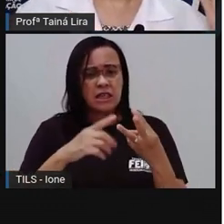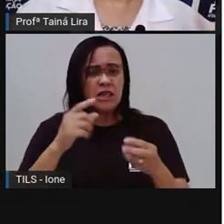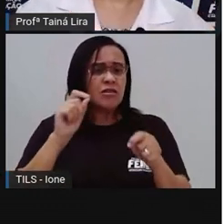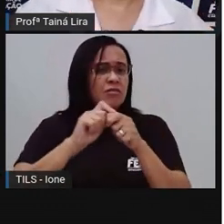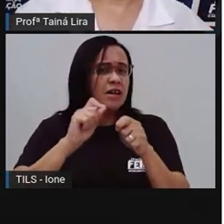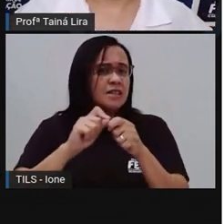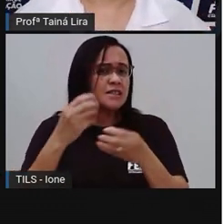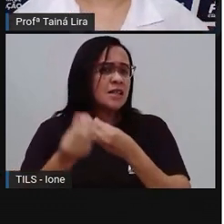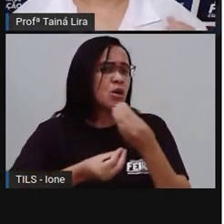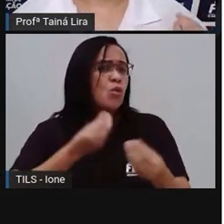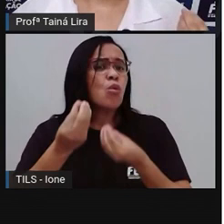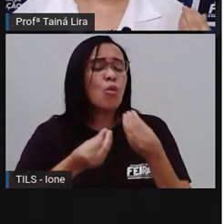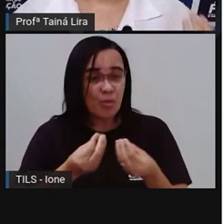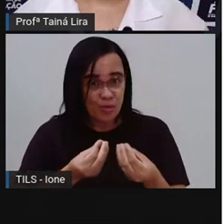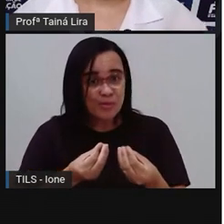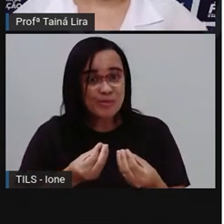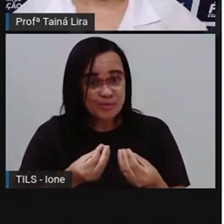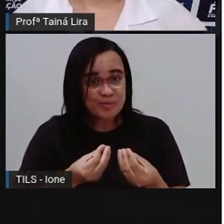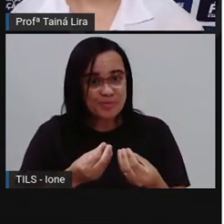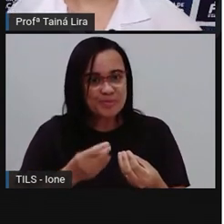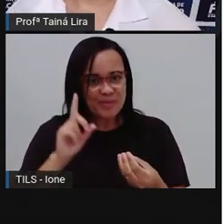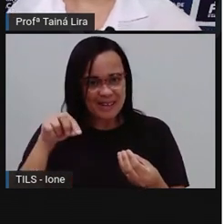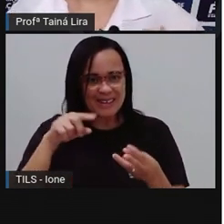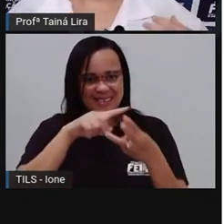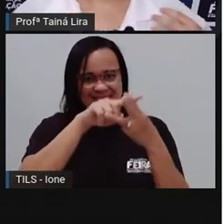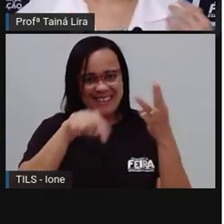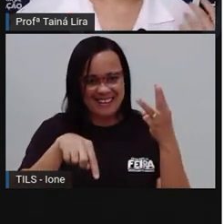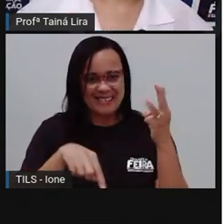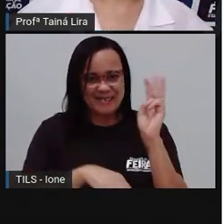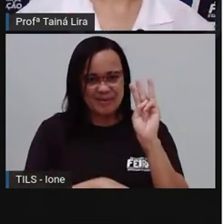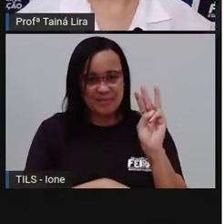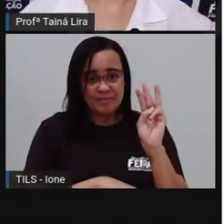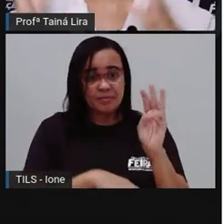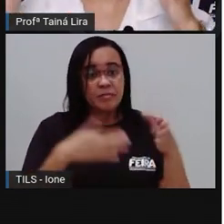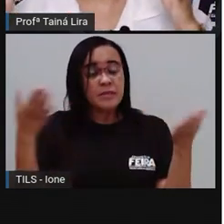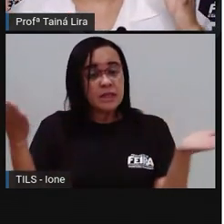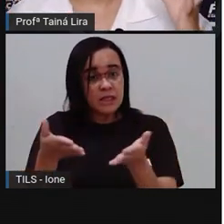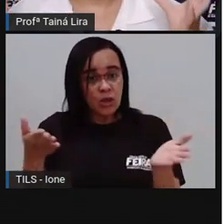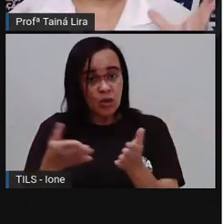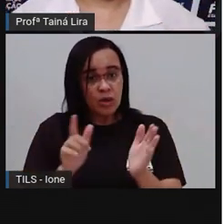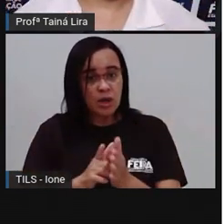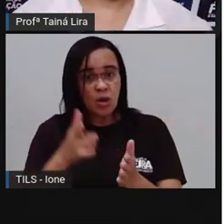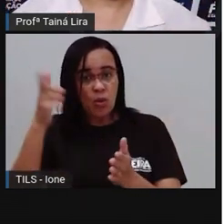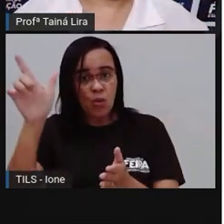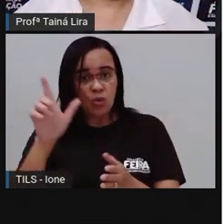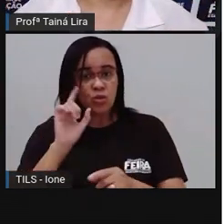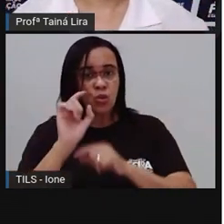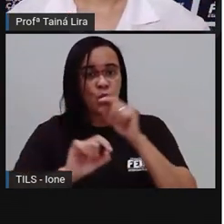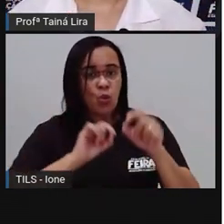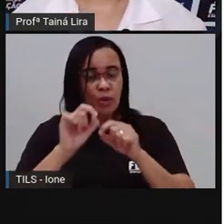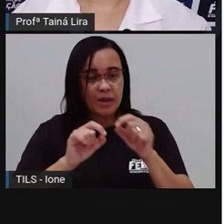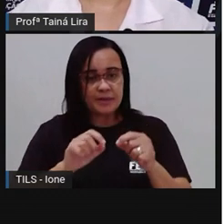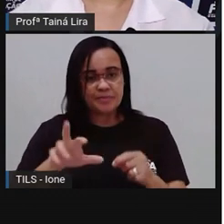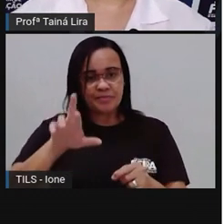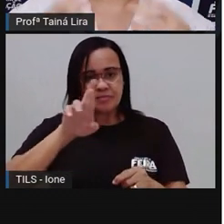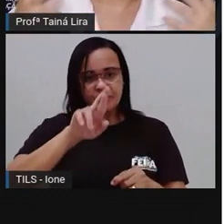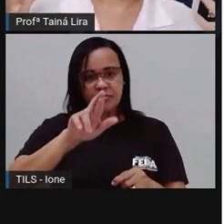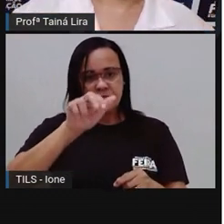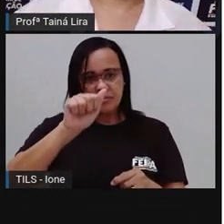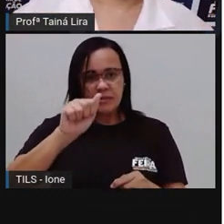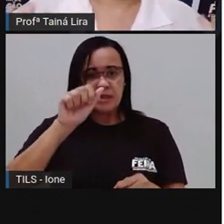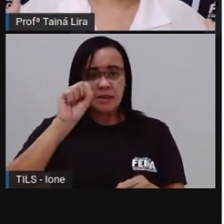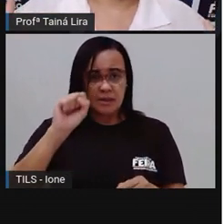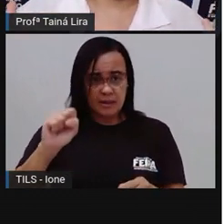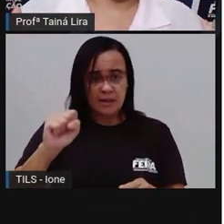Então, rascunho é a primeira escrita, então lembra que a Pró falou que nem sempre a gente vai conseguir chegar, né, numa versão